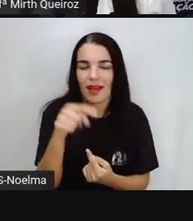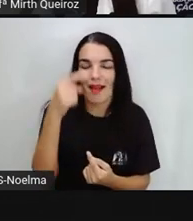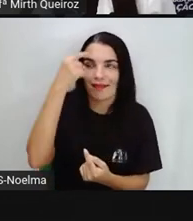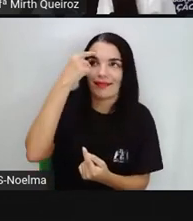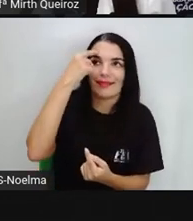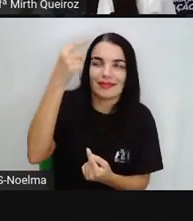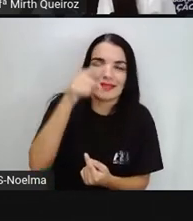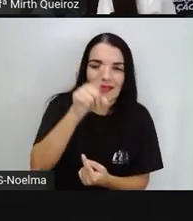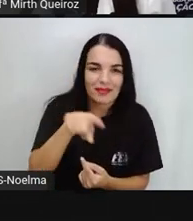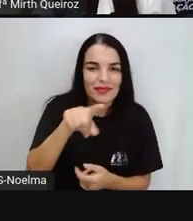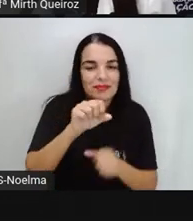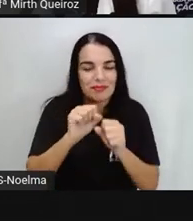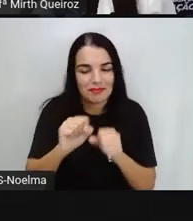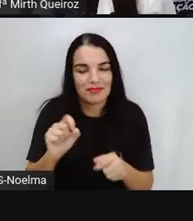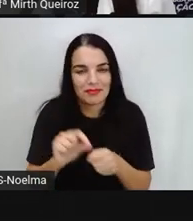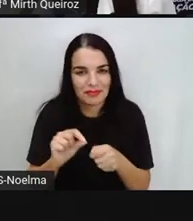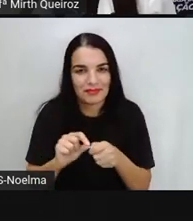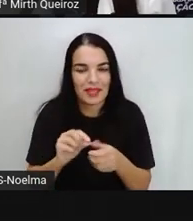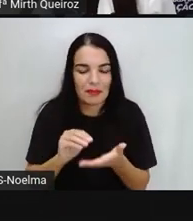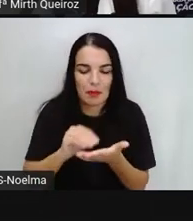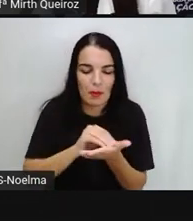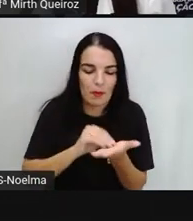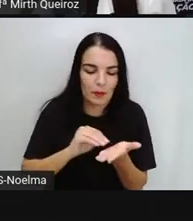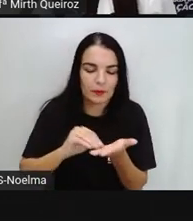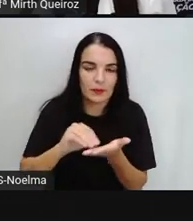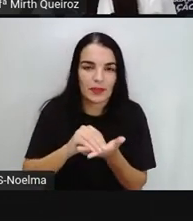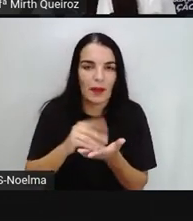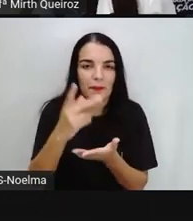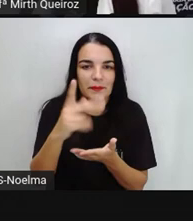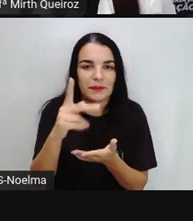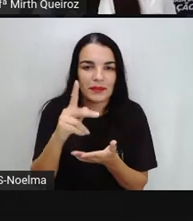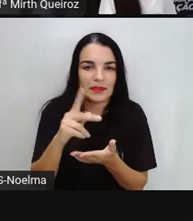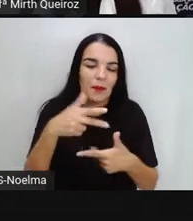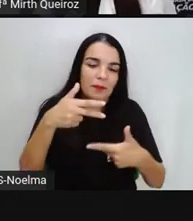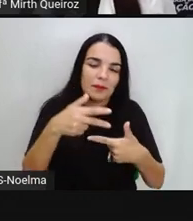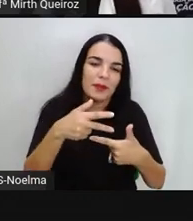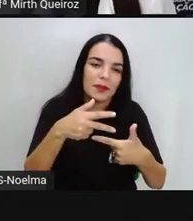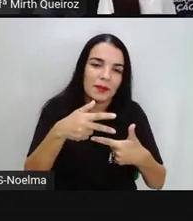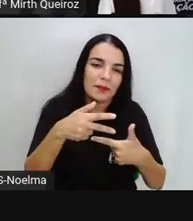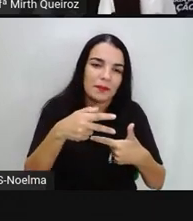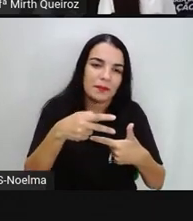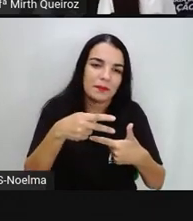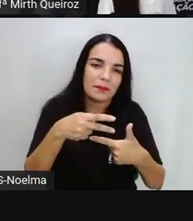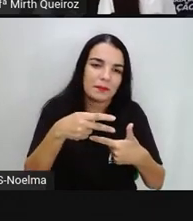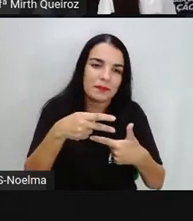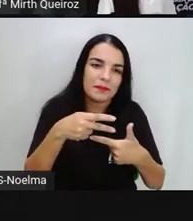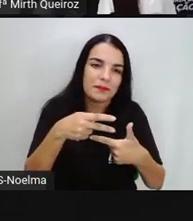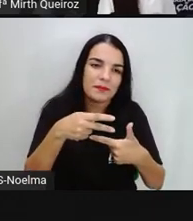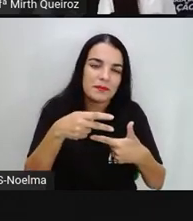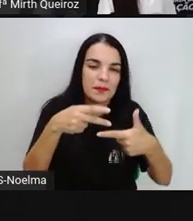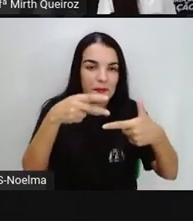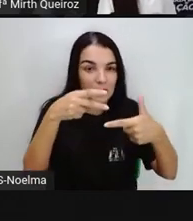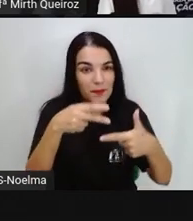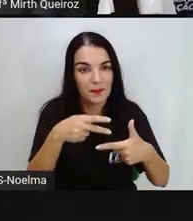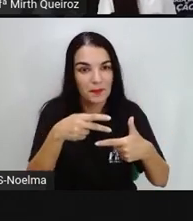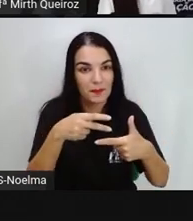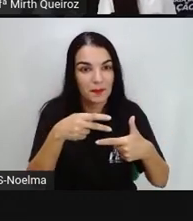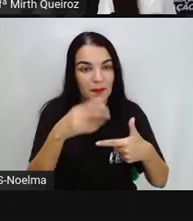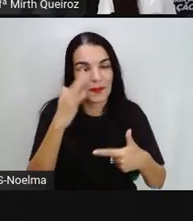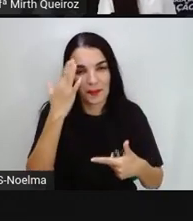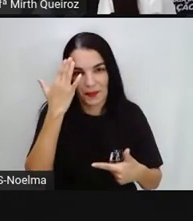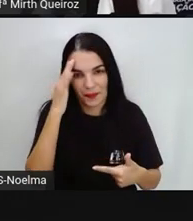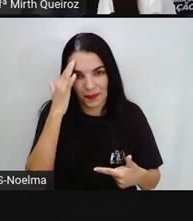utilizar para poder montar aí as peças do seu tangrã e formar várias figuras